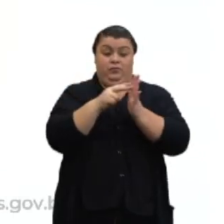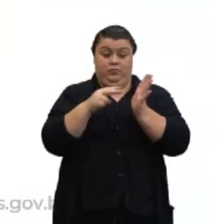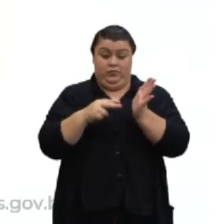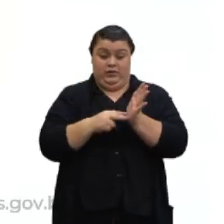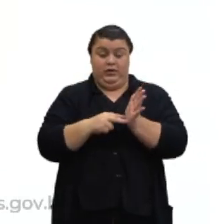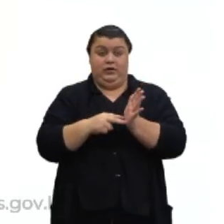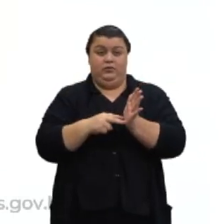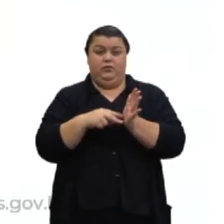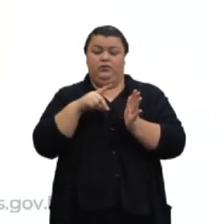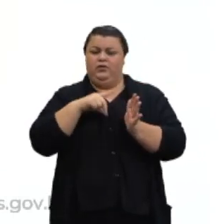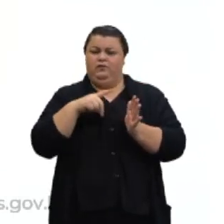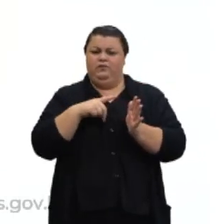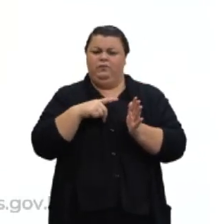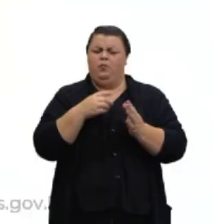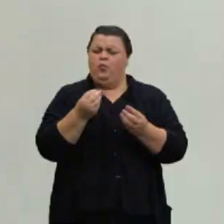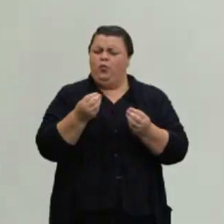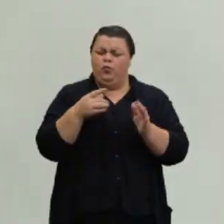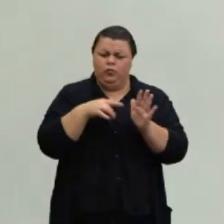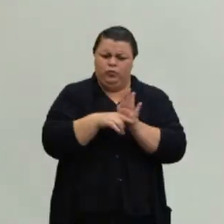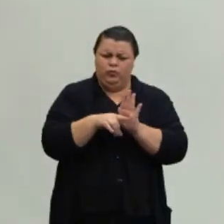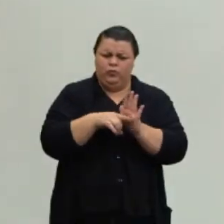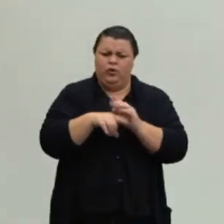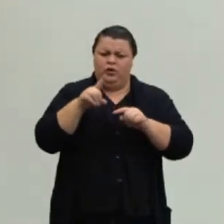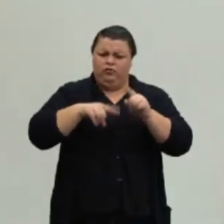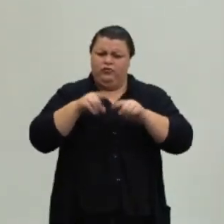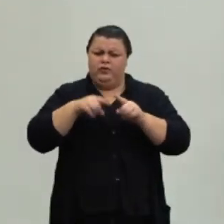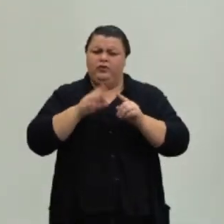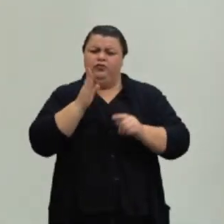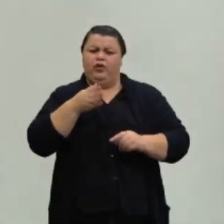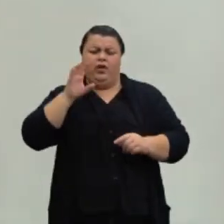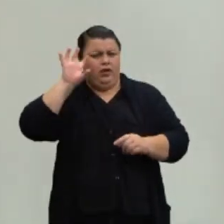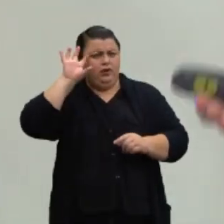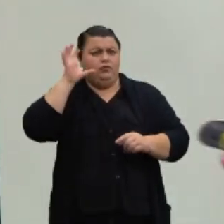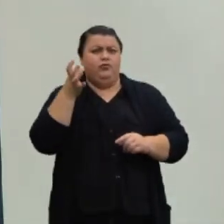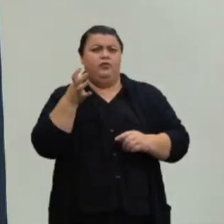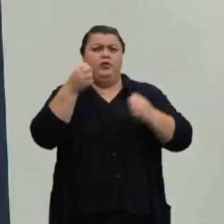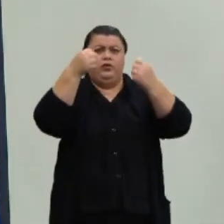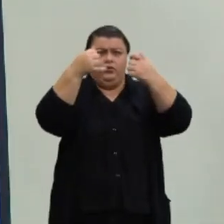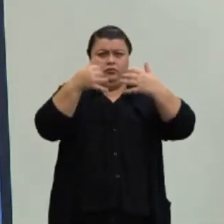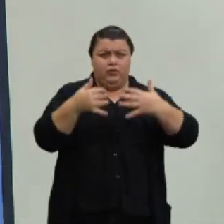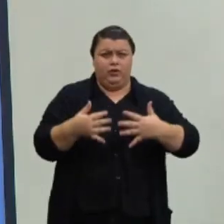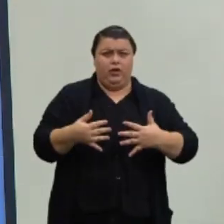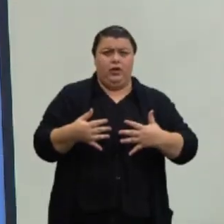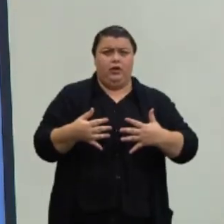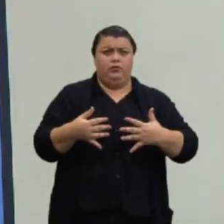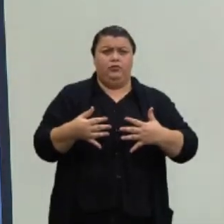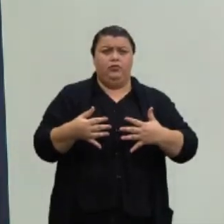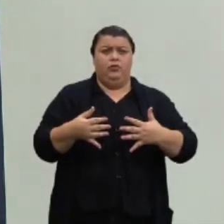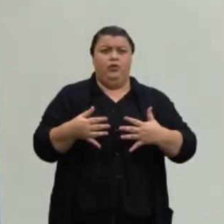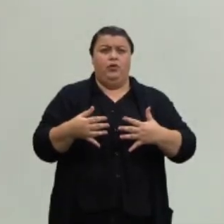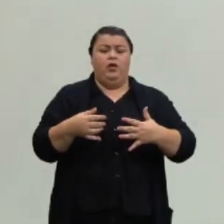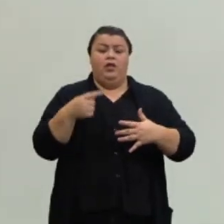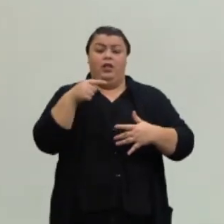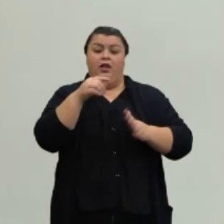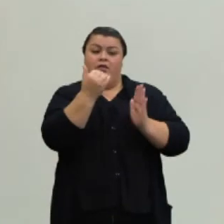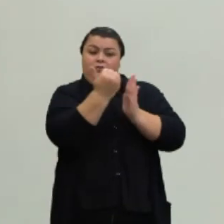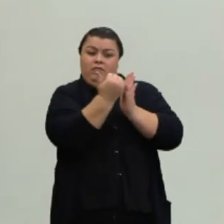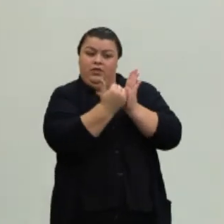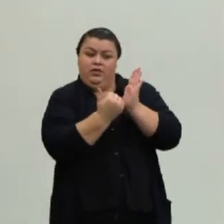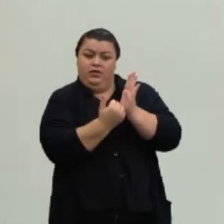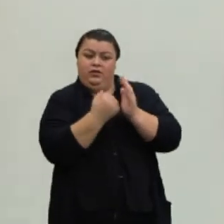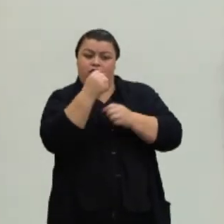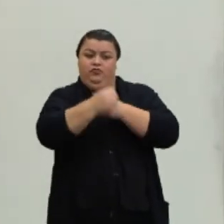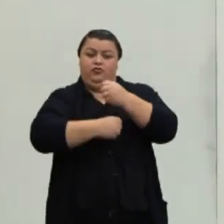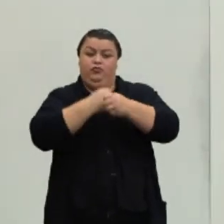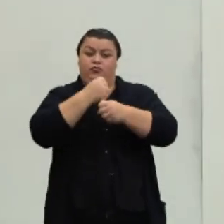aí vários exercícios resolvidos e explicados lá na playlist de 2020, então, vocês